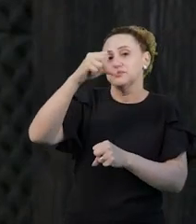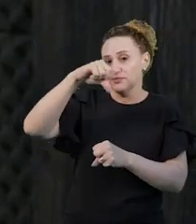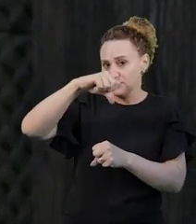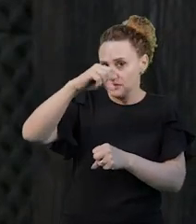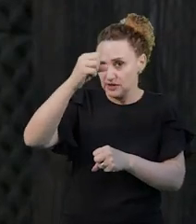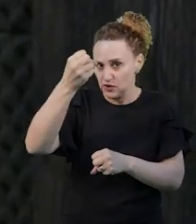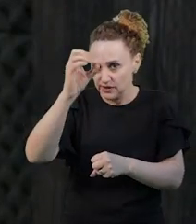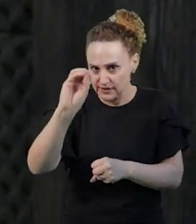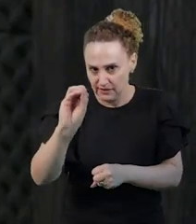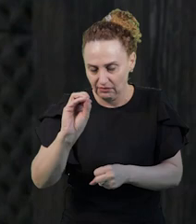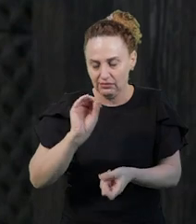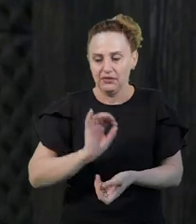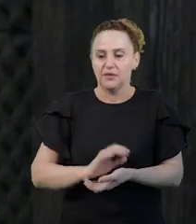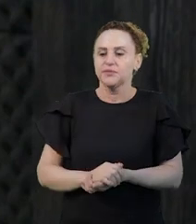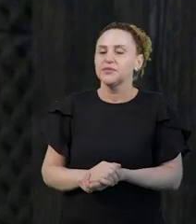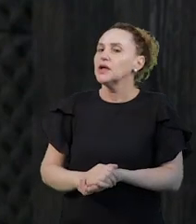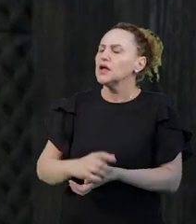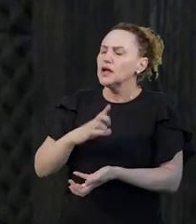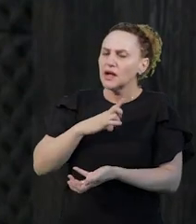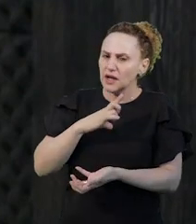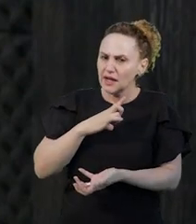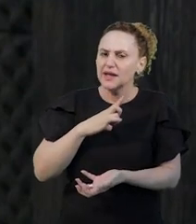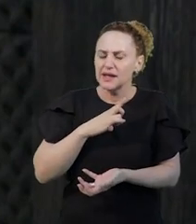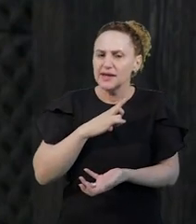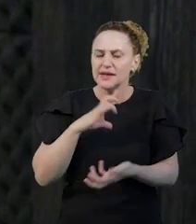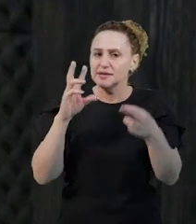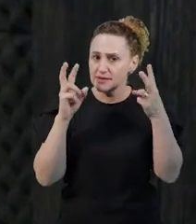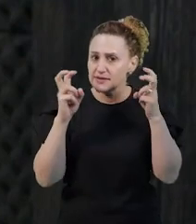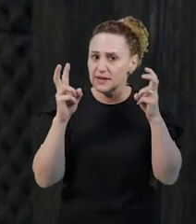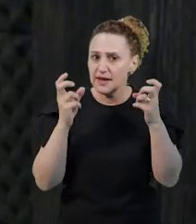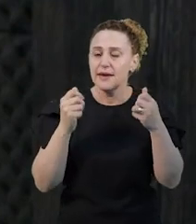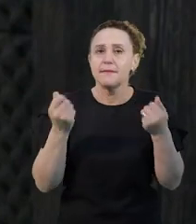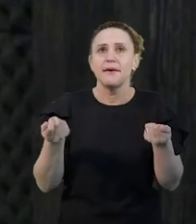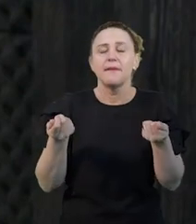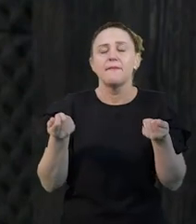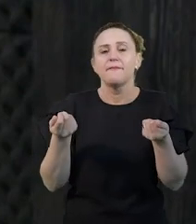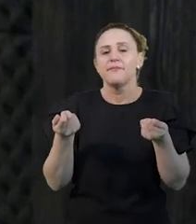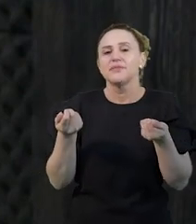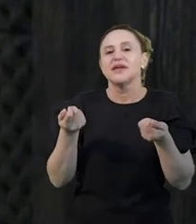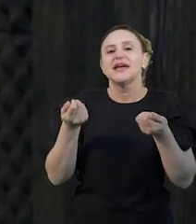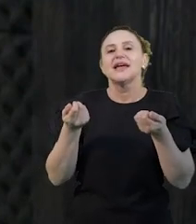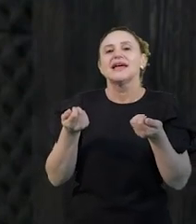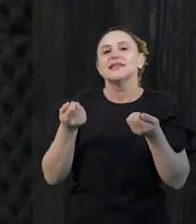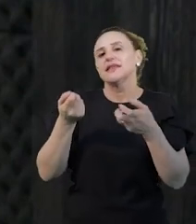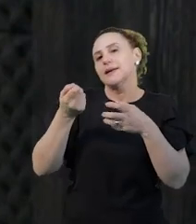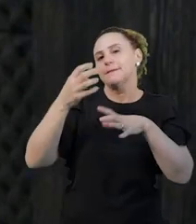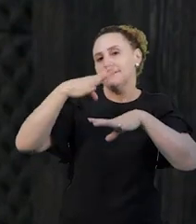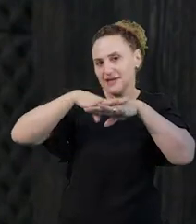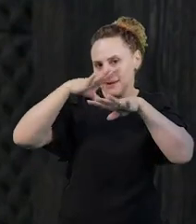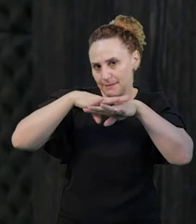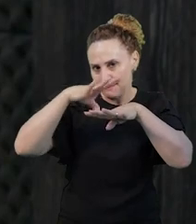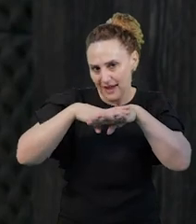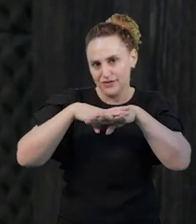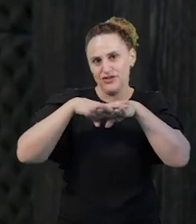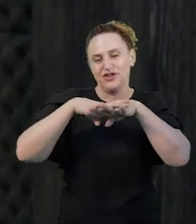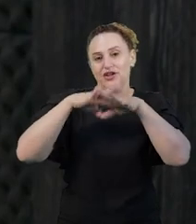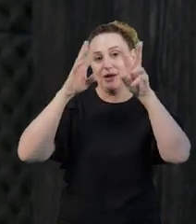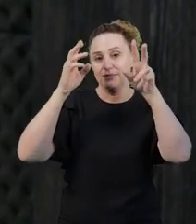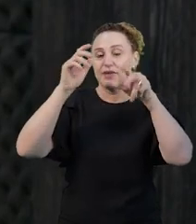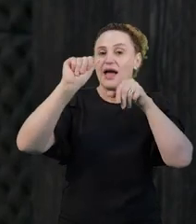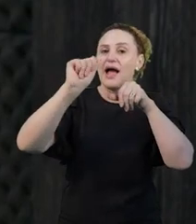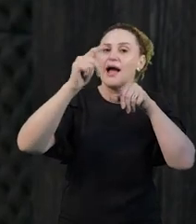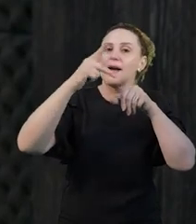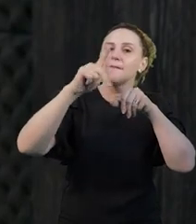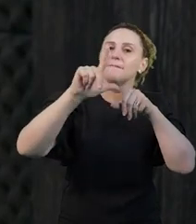E ela veio do que nós chamamos da matemática aplicada. Mas, como eu